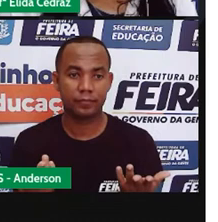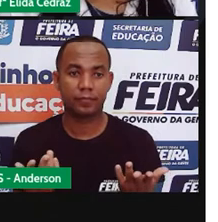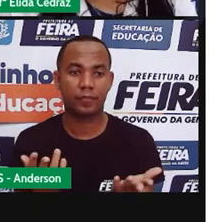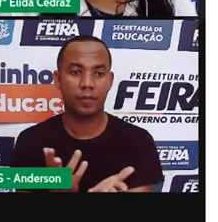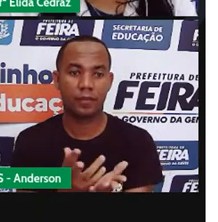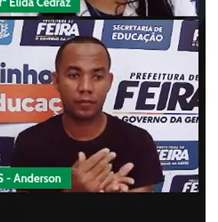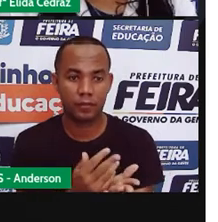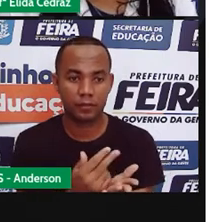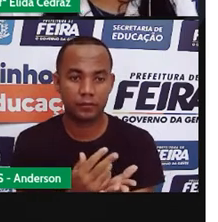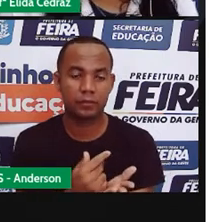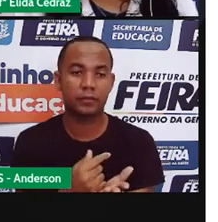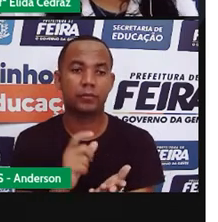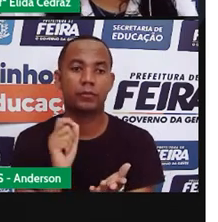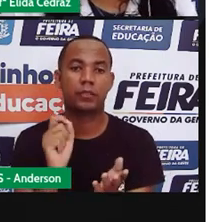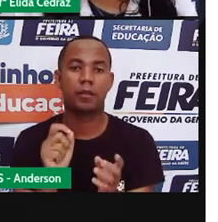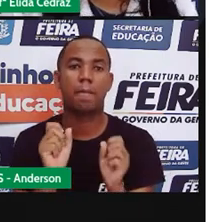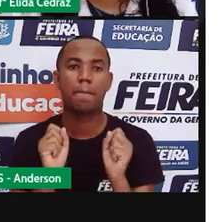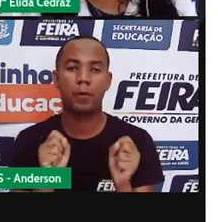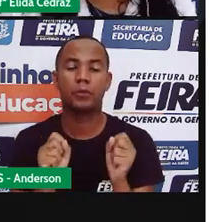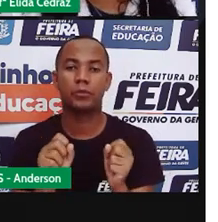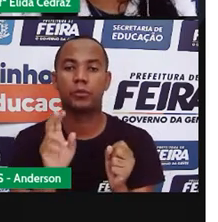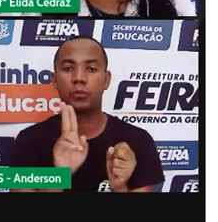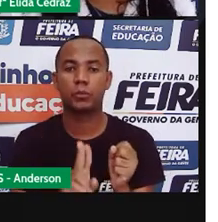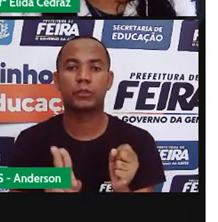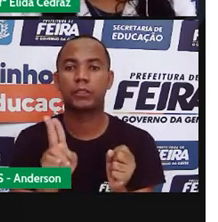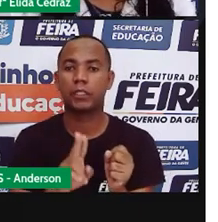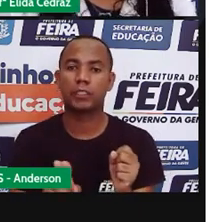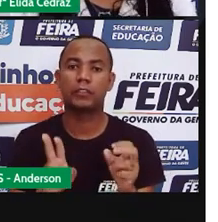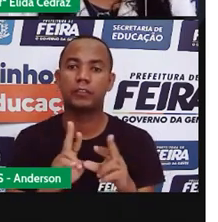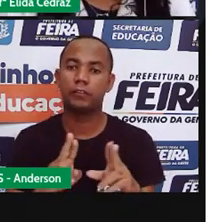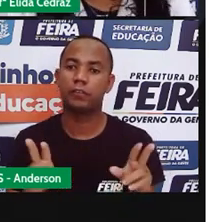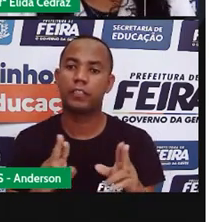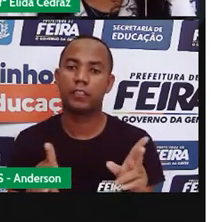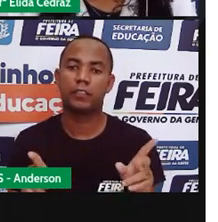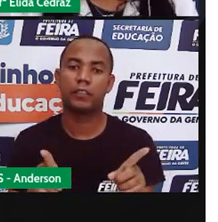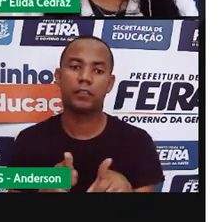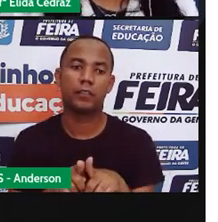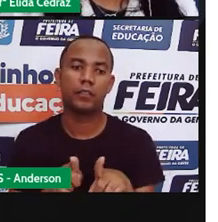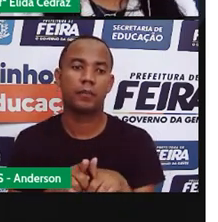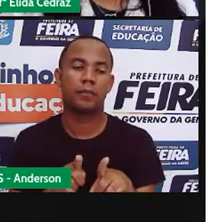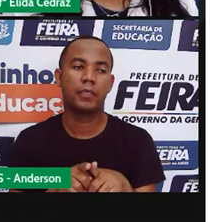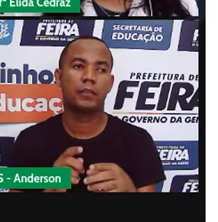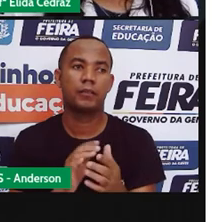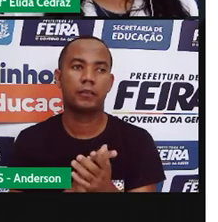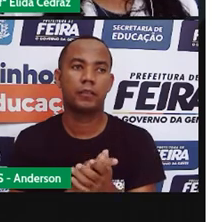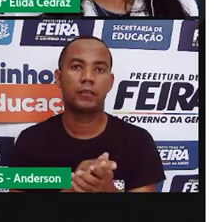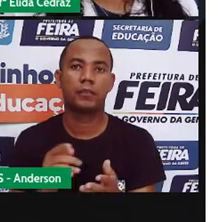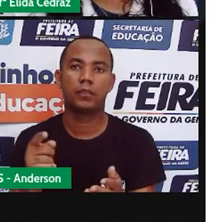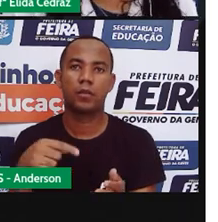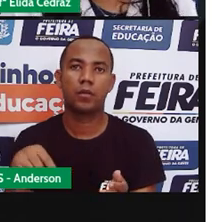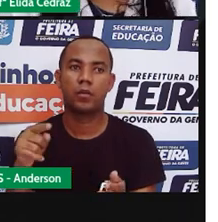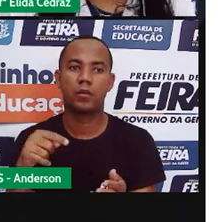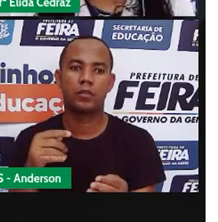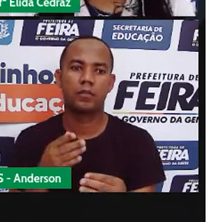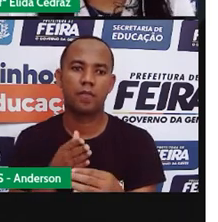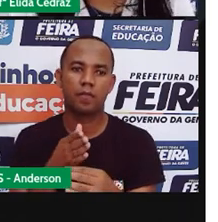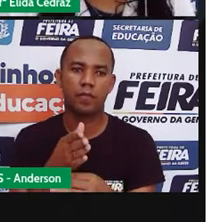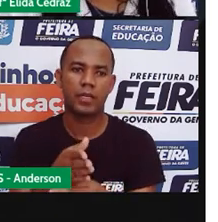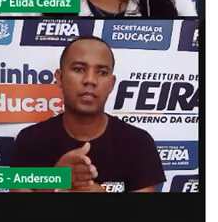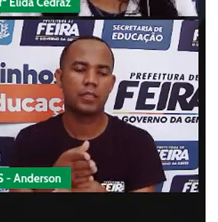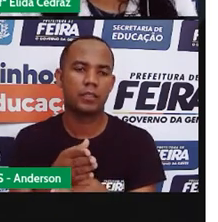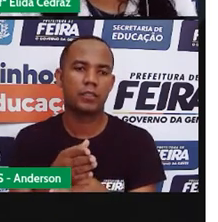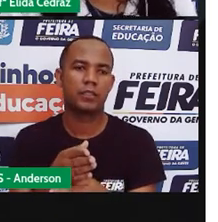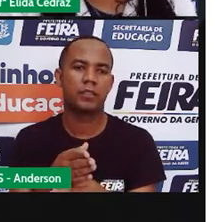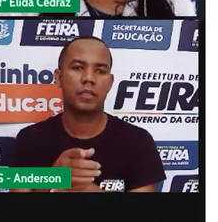figuras geométricas elas podem ser utilizadas de viver essa forma tanto que quando nós estamos desconectados em uma